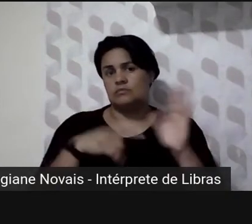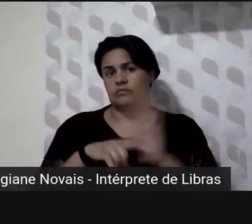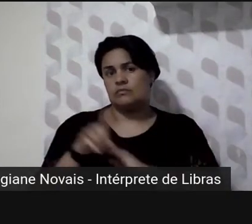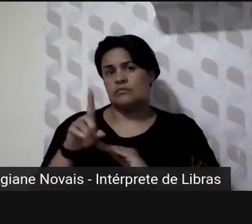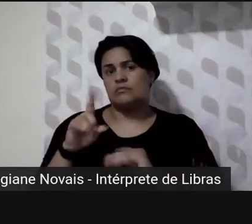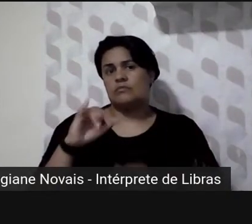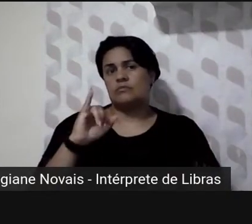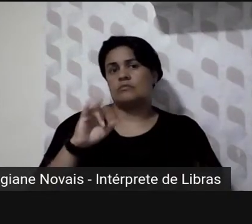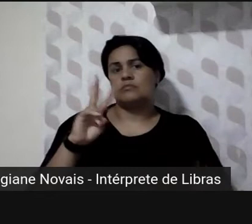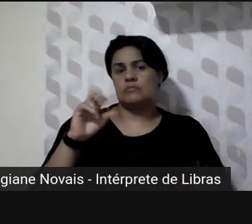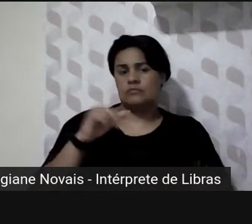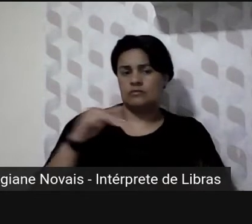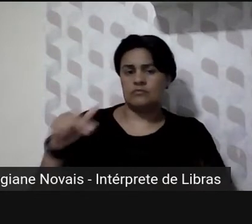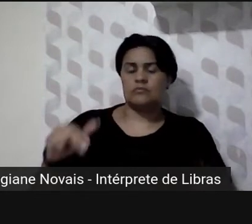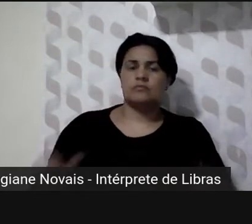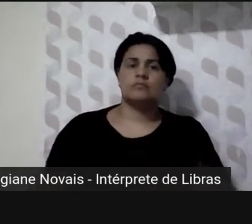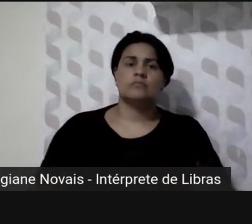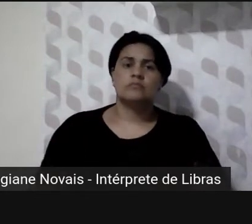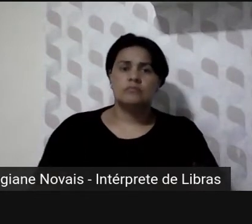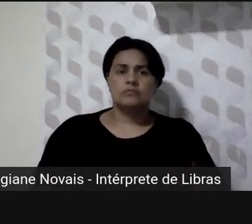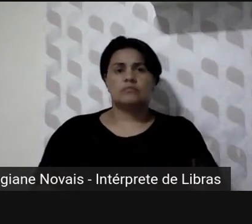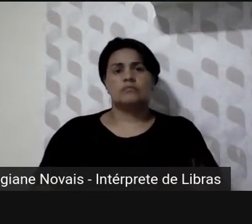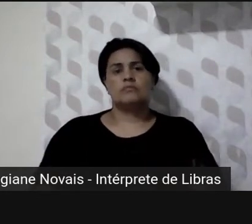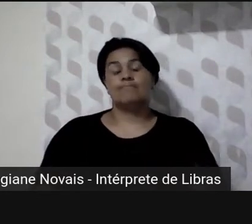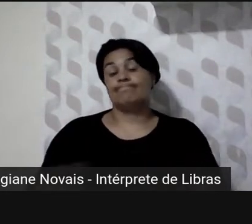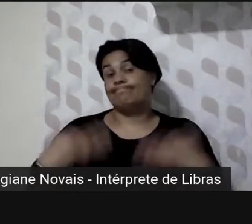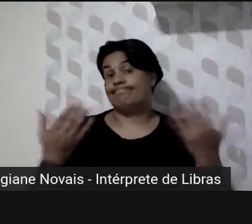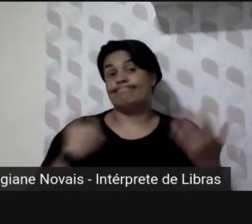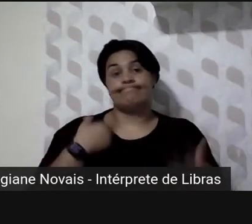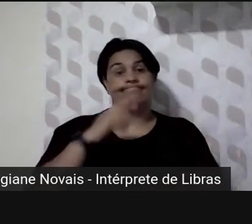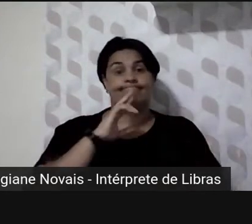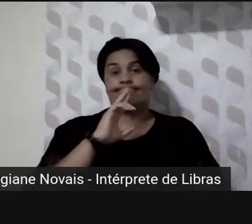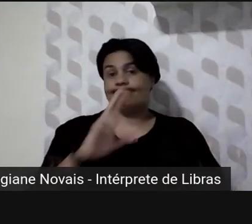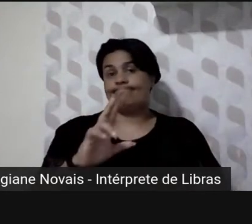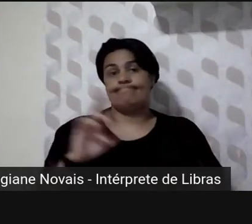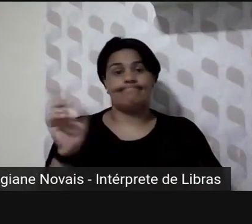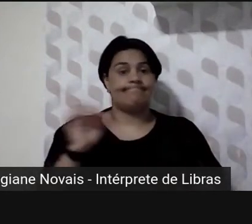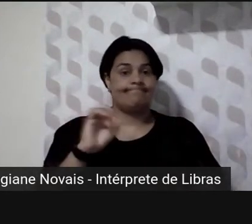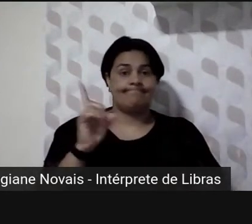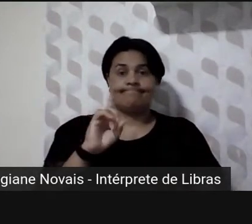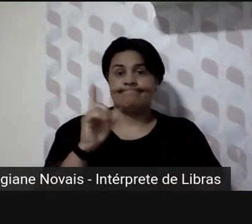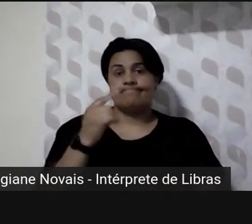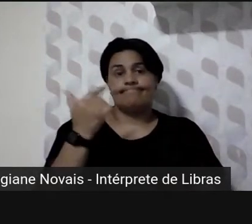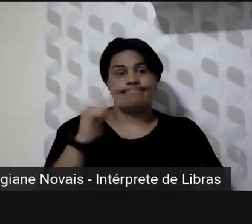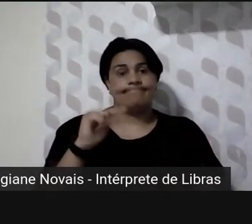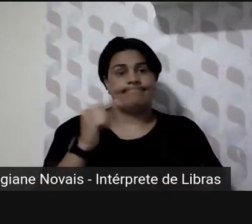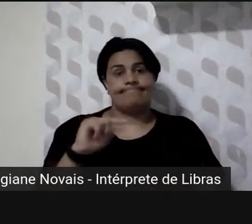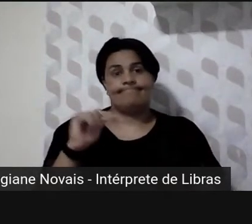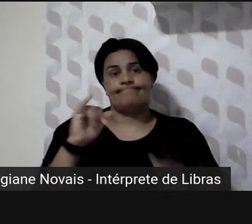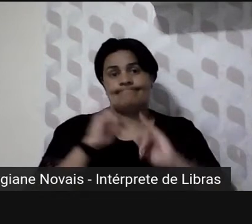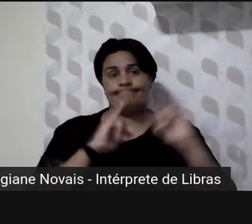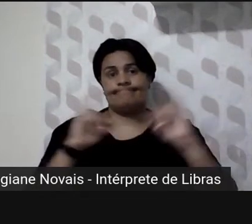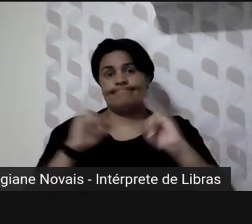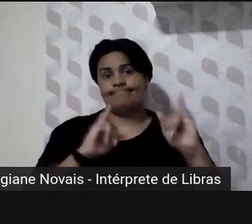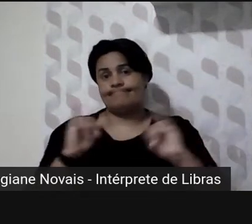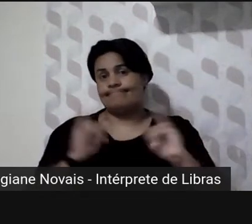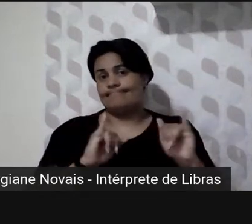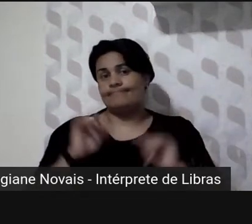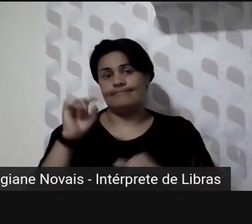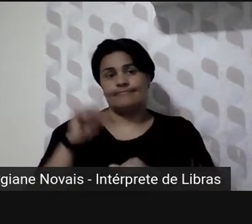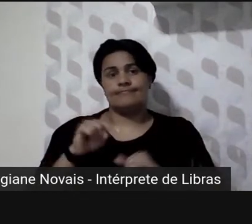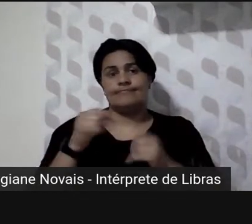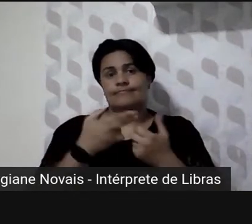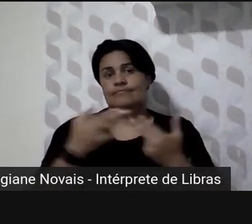só que ela me quebra as pernas porque infelizmente eu não disponho muito dessa informação que ela não faz parte do escopo da